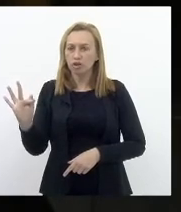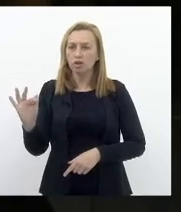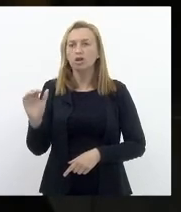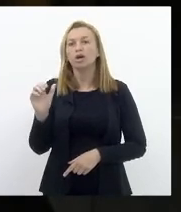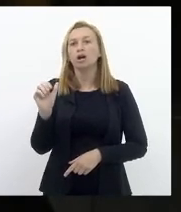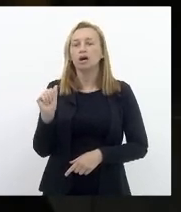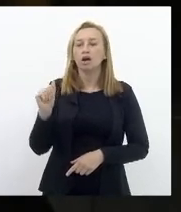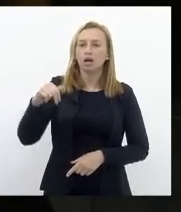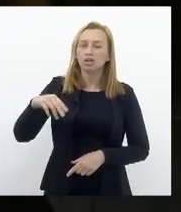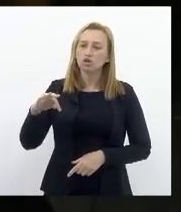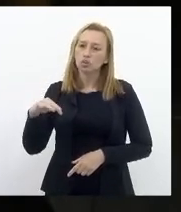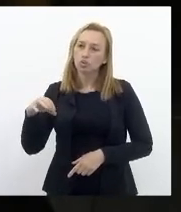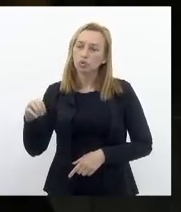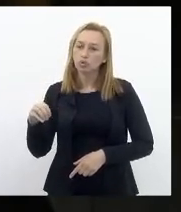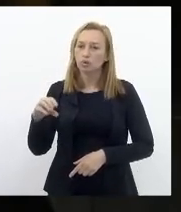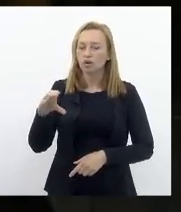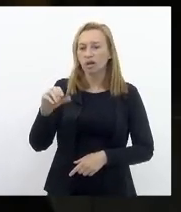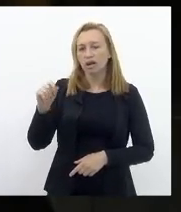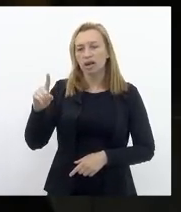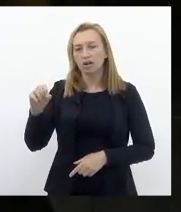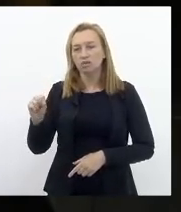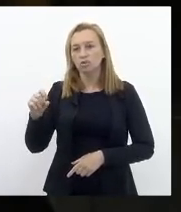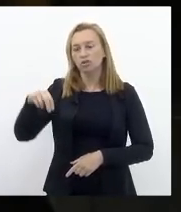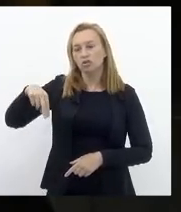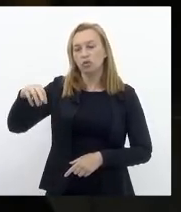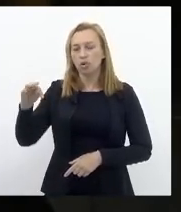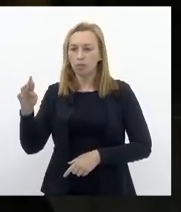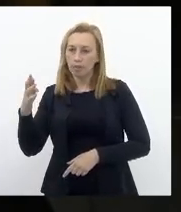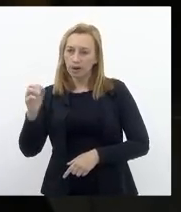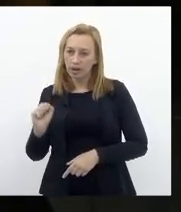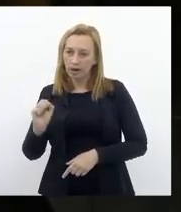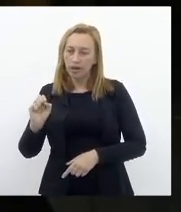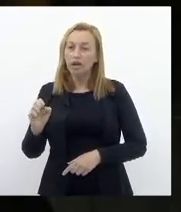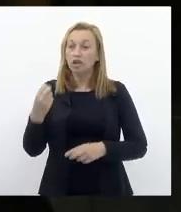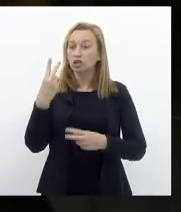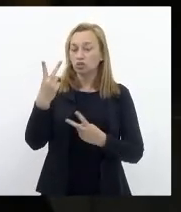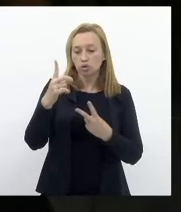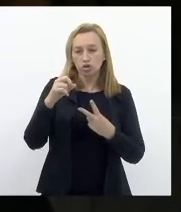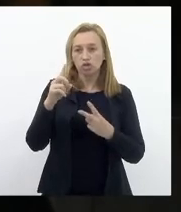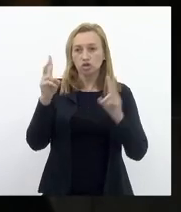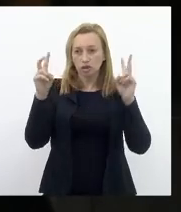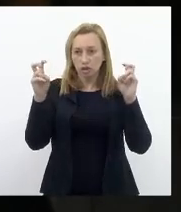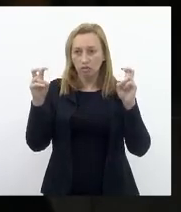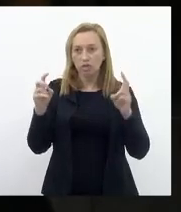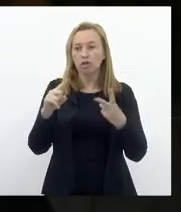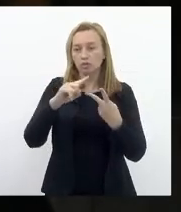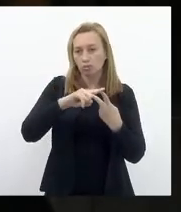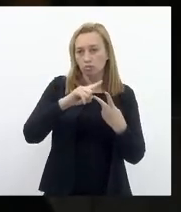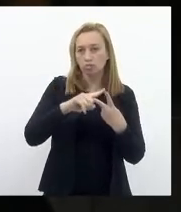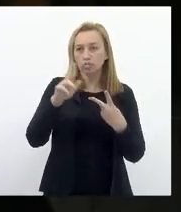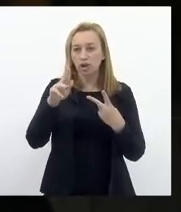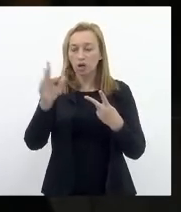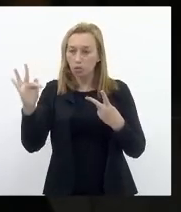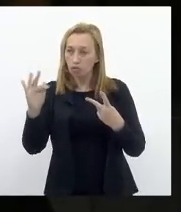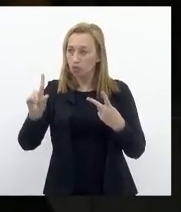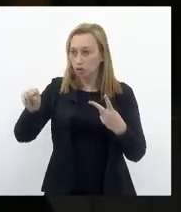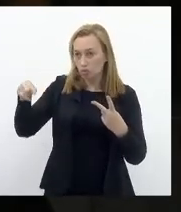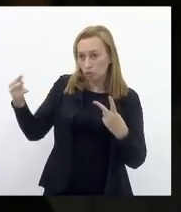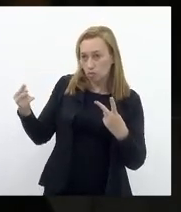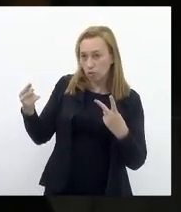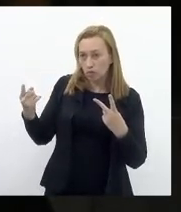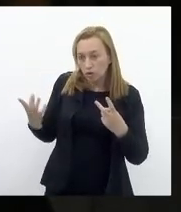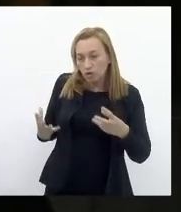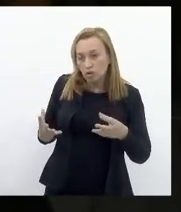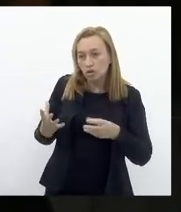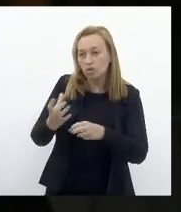E nós tratamos De dois temas Um especificamente Da UF E outro Que une Os